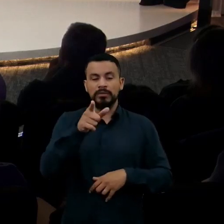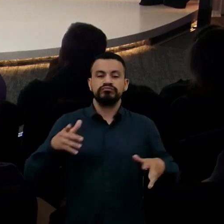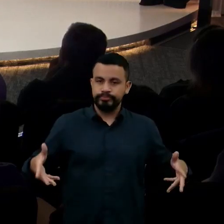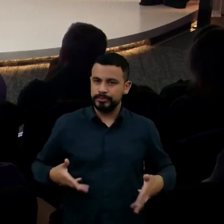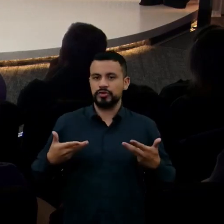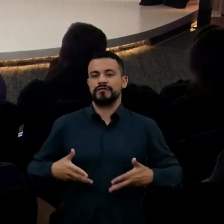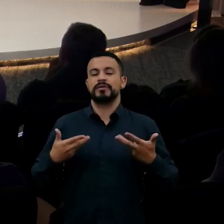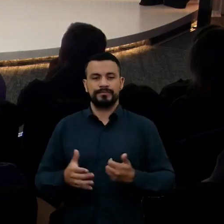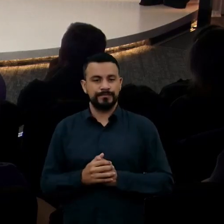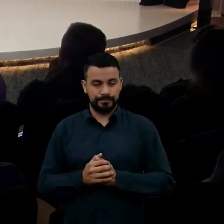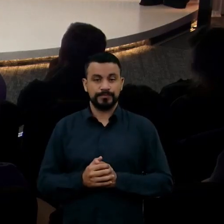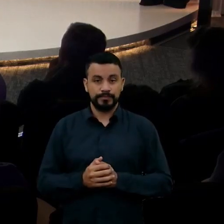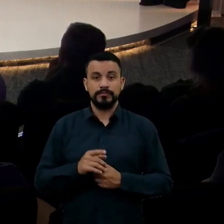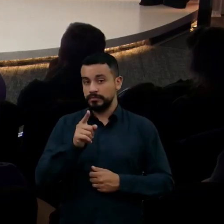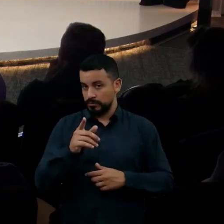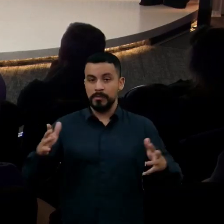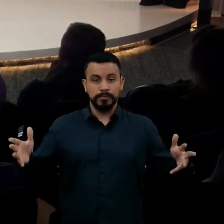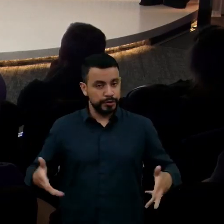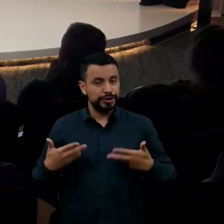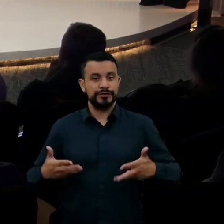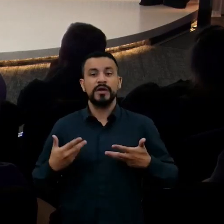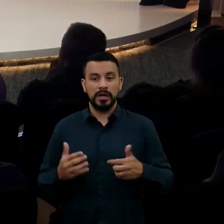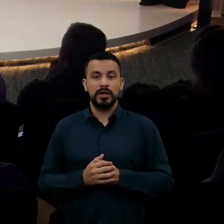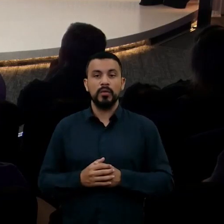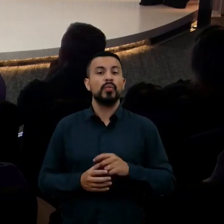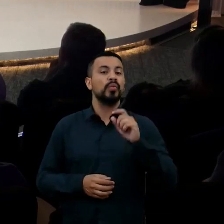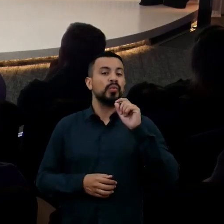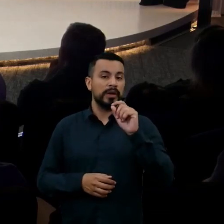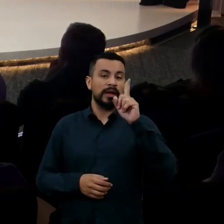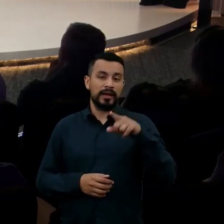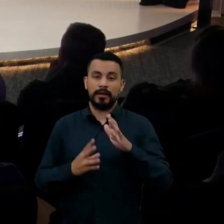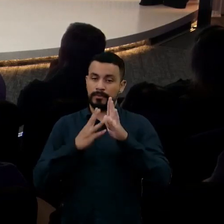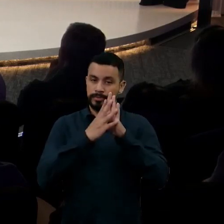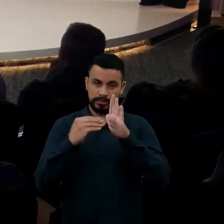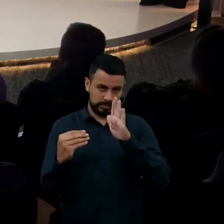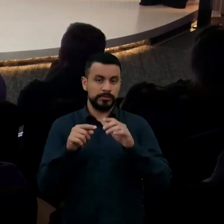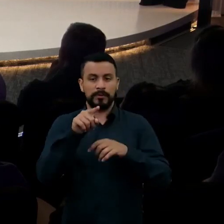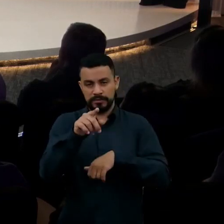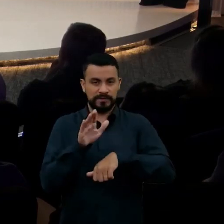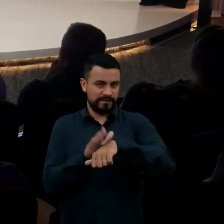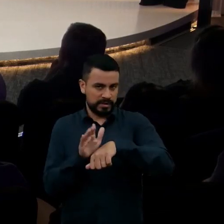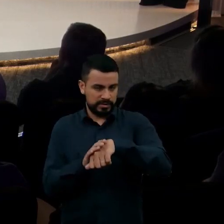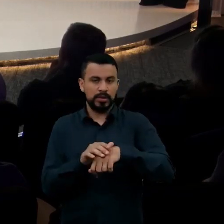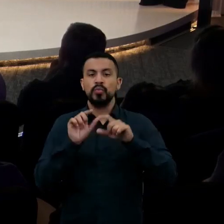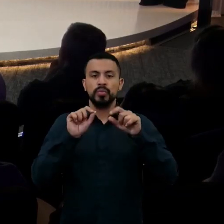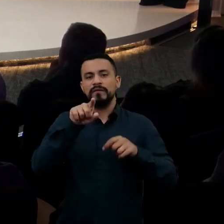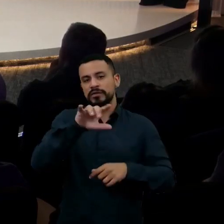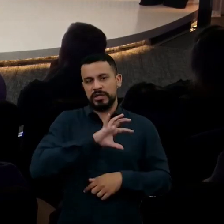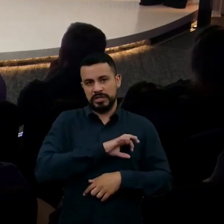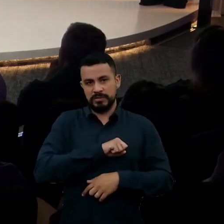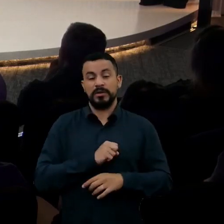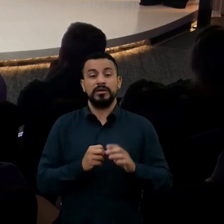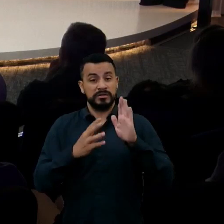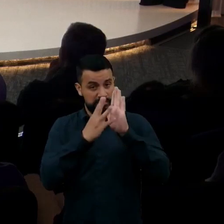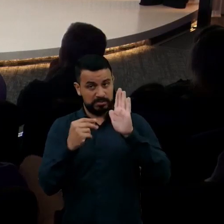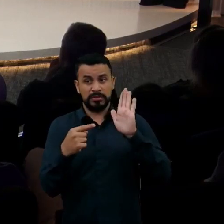Algo que te motive que é um modelo para que você faça o que você ama, que é esse modelo, IKIGAI, para